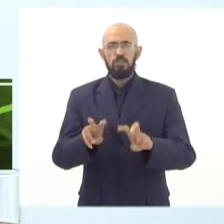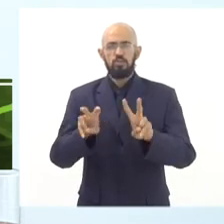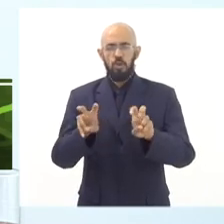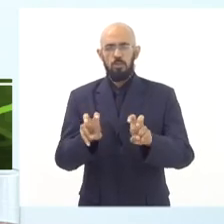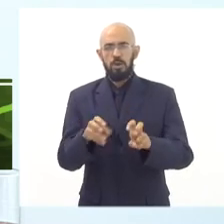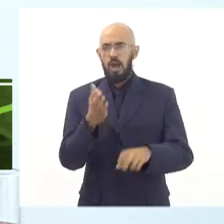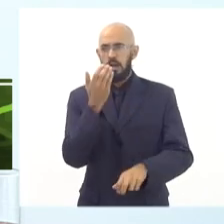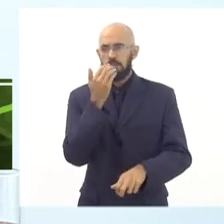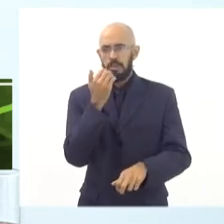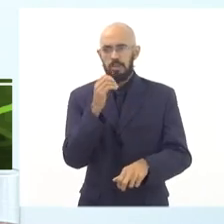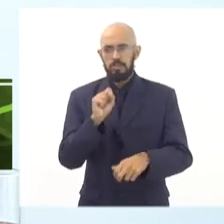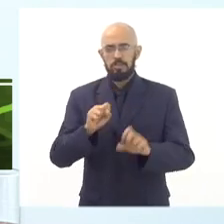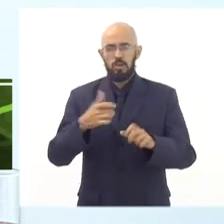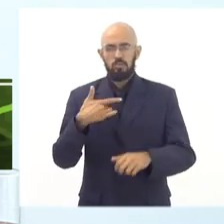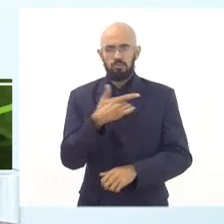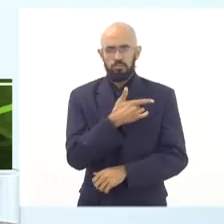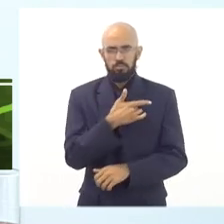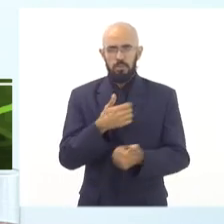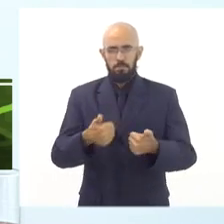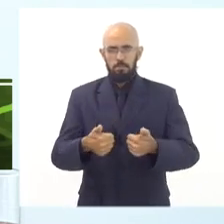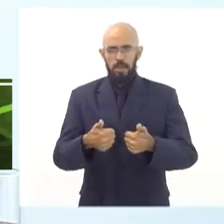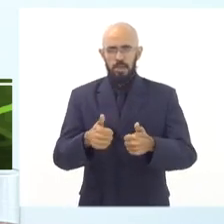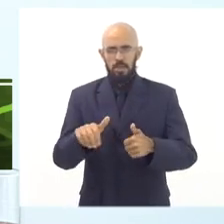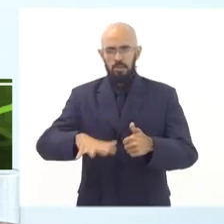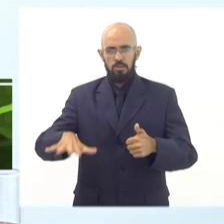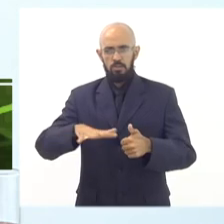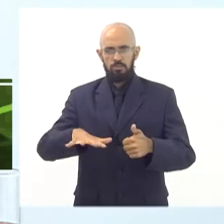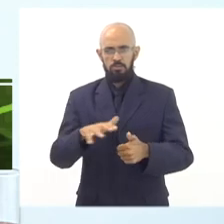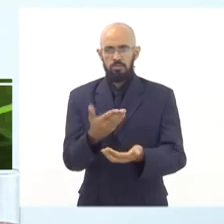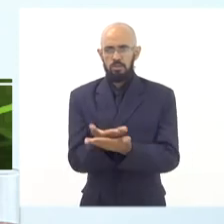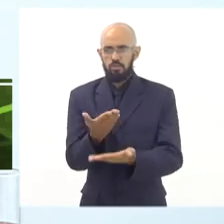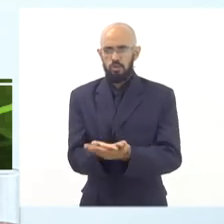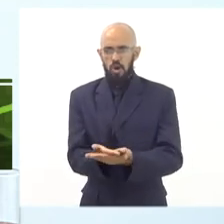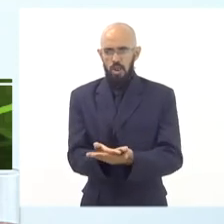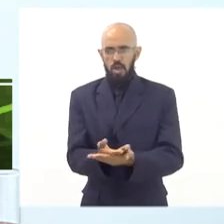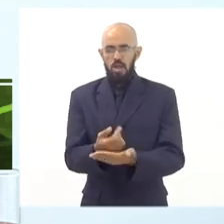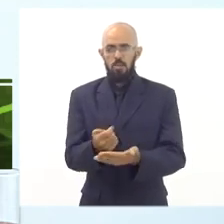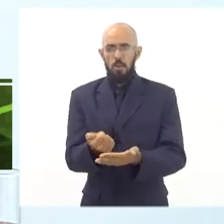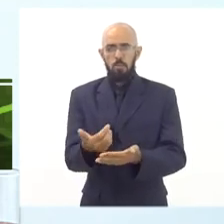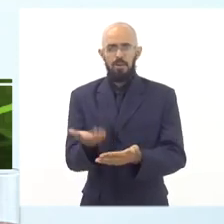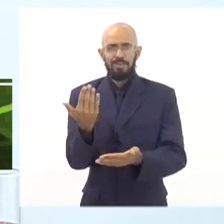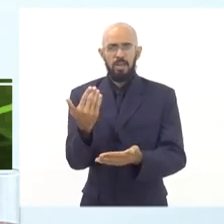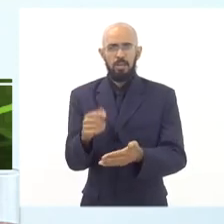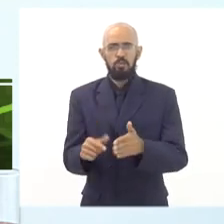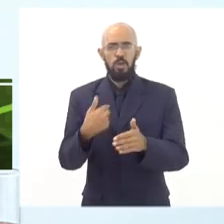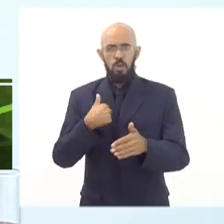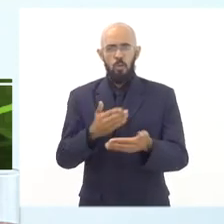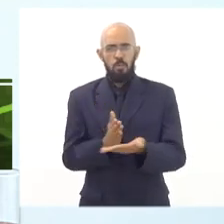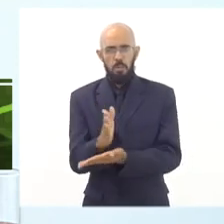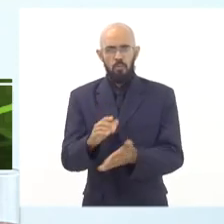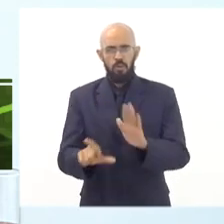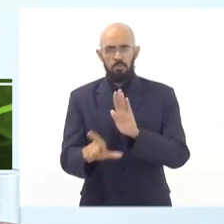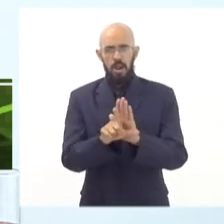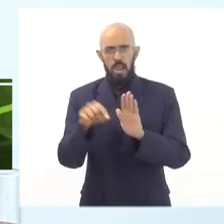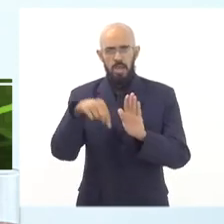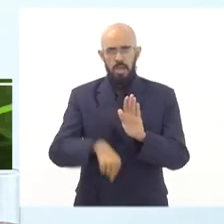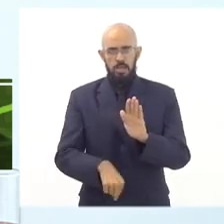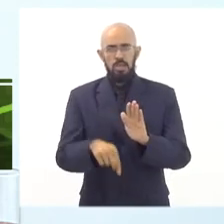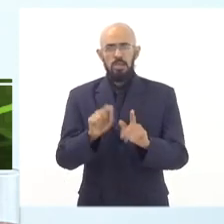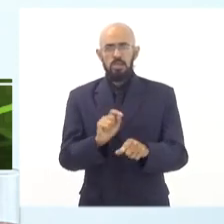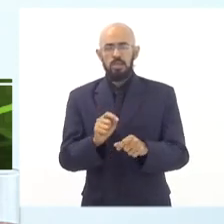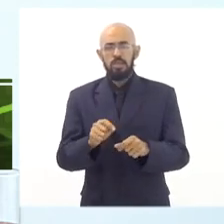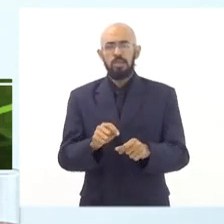saudável no âmbito da alimentação escolar. Eu recentemente aprovei uma legislação aqui nessa Casa que prevê a possibilidade